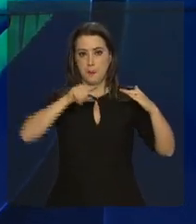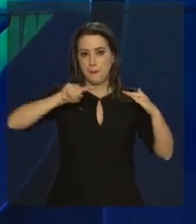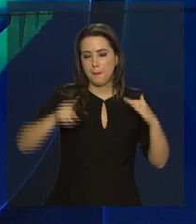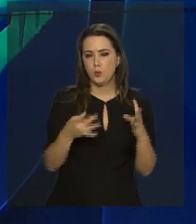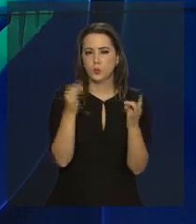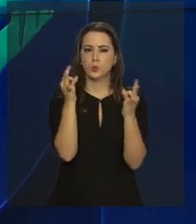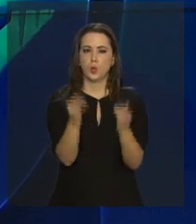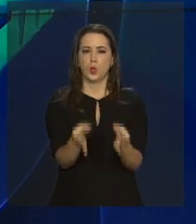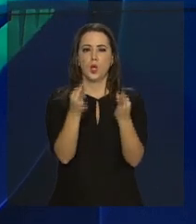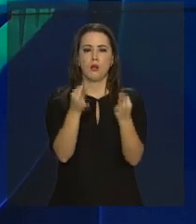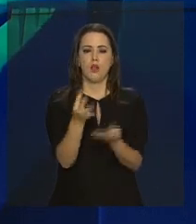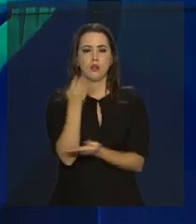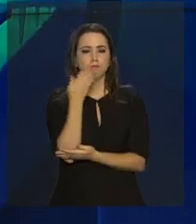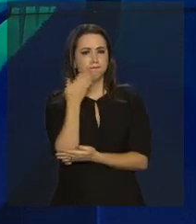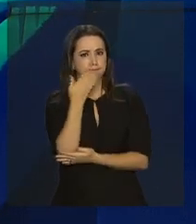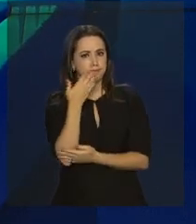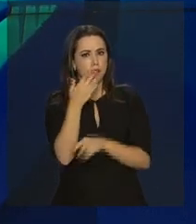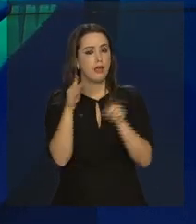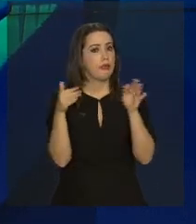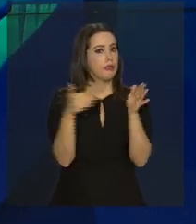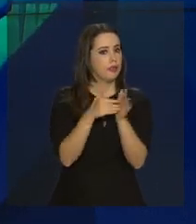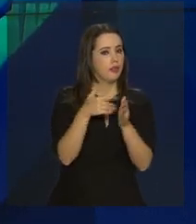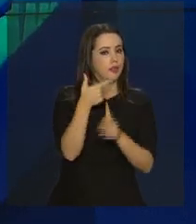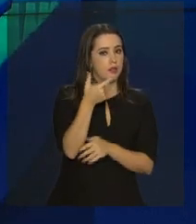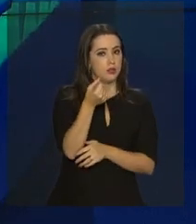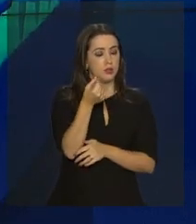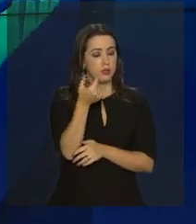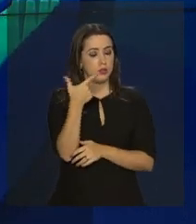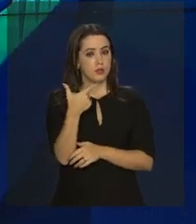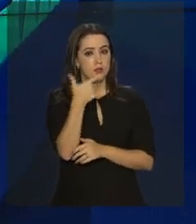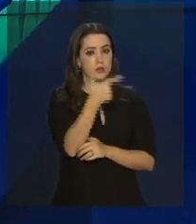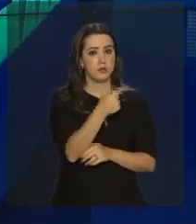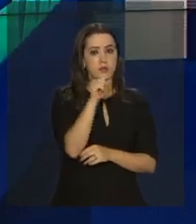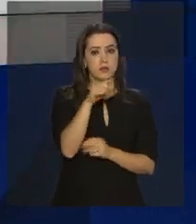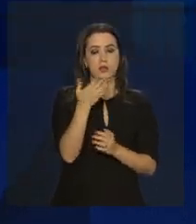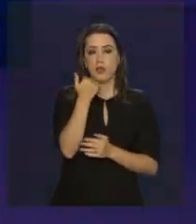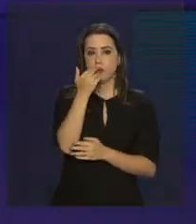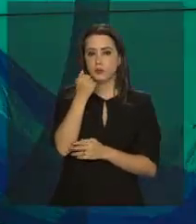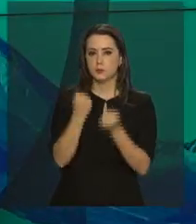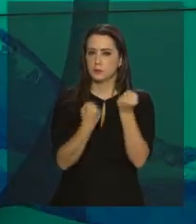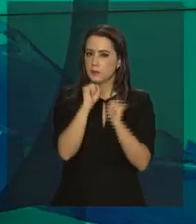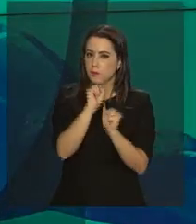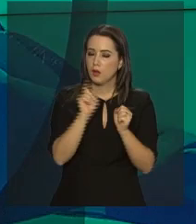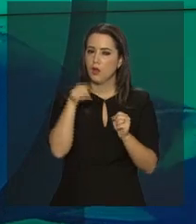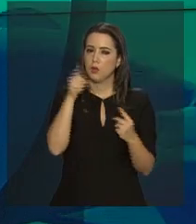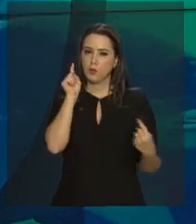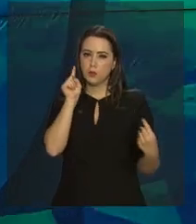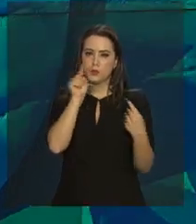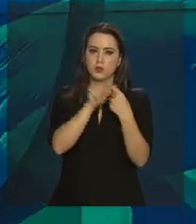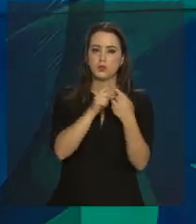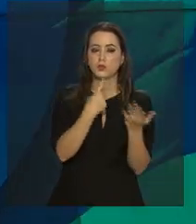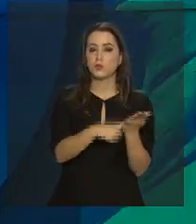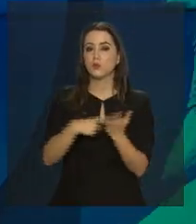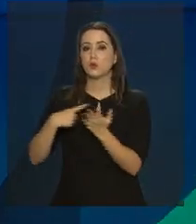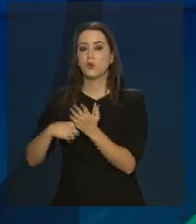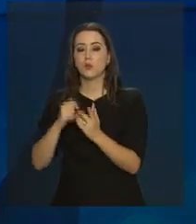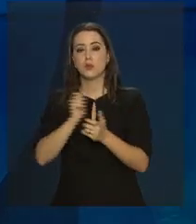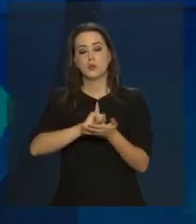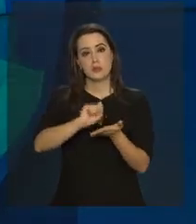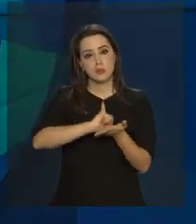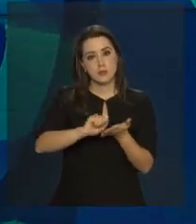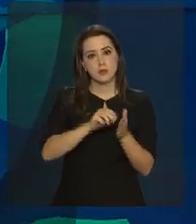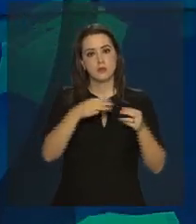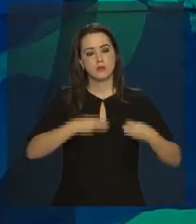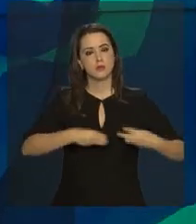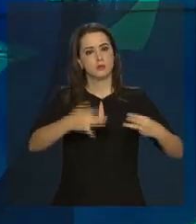toneladas de açúcar até 2022 em alimentos industrializados. É o que prevê um acordo assinado entre o Ministério